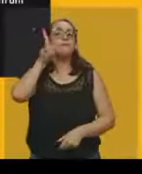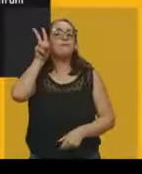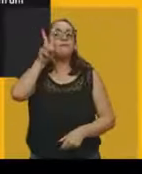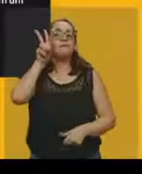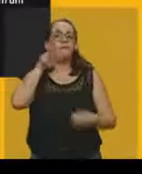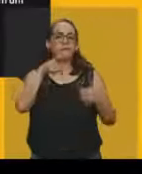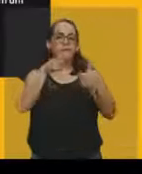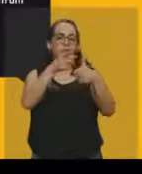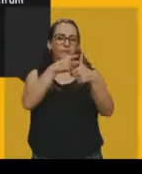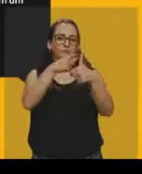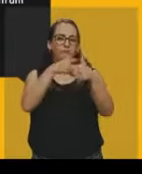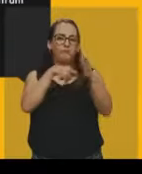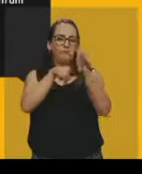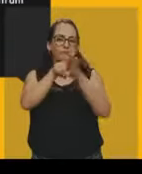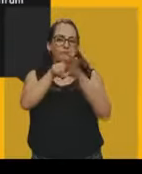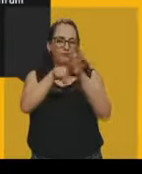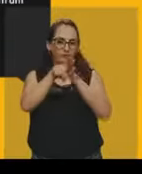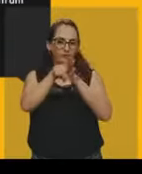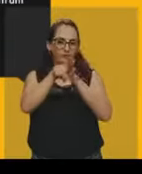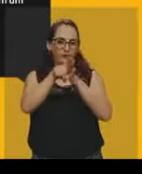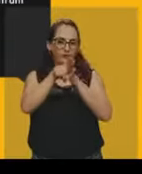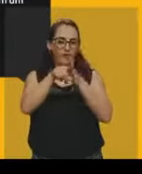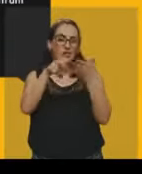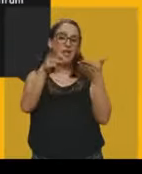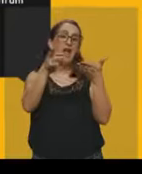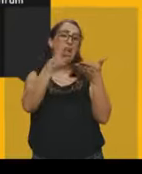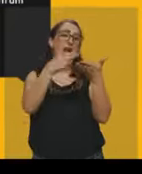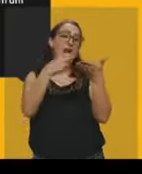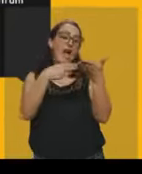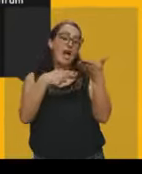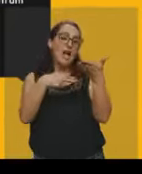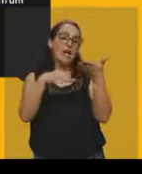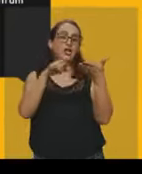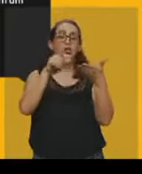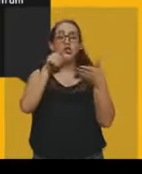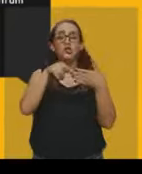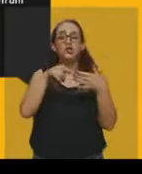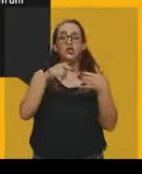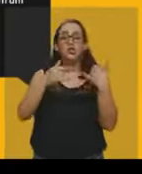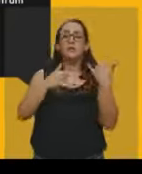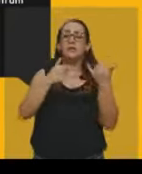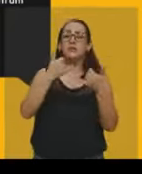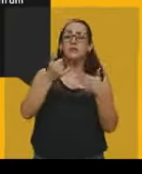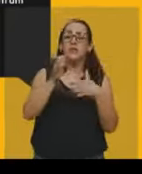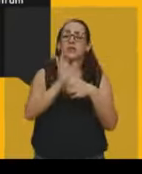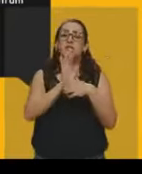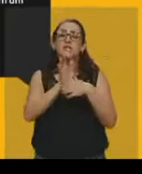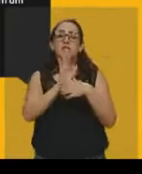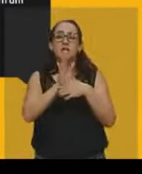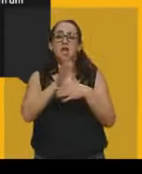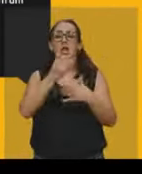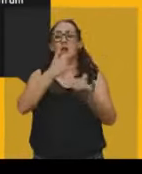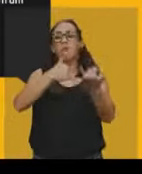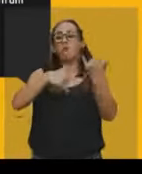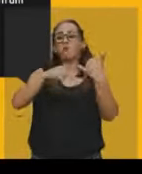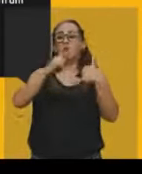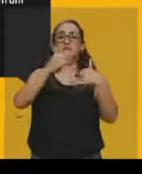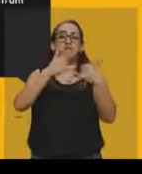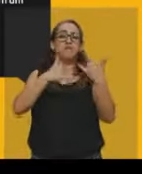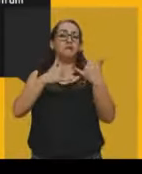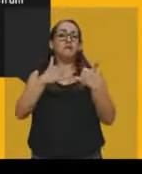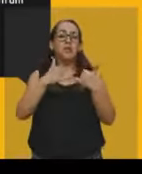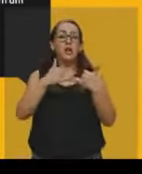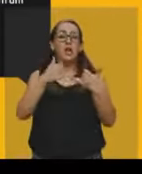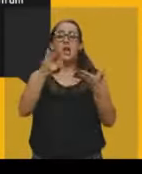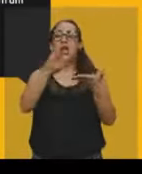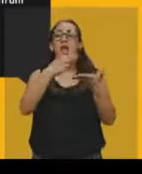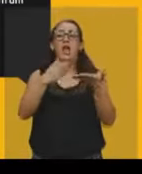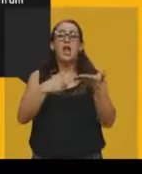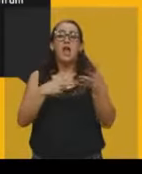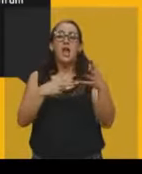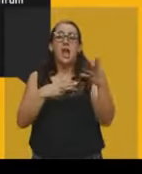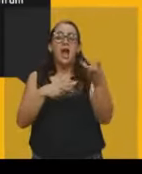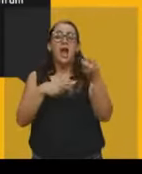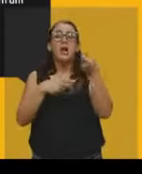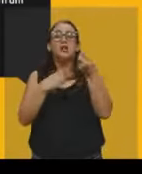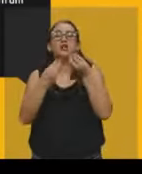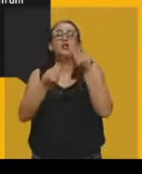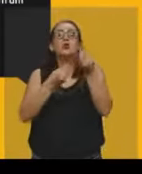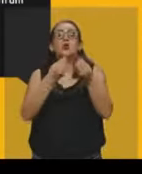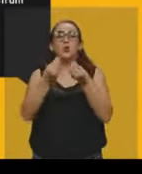fiz? Se arte é entretenimento, se cinema é entretenimento ou arte? As duas,